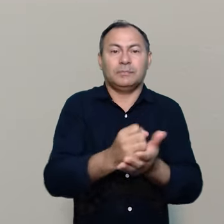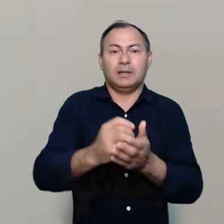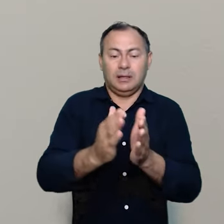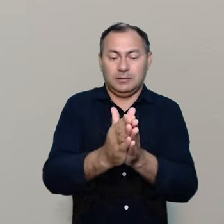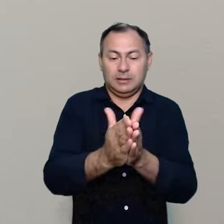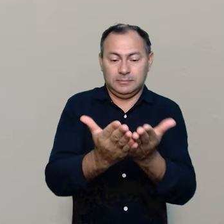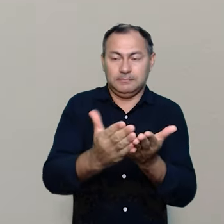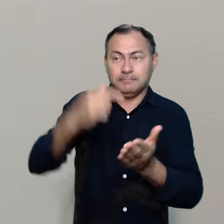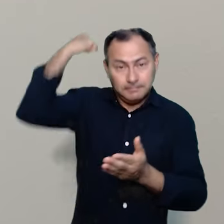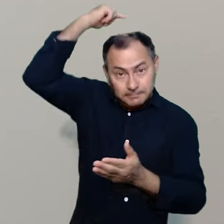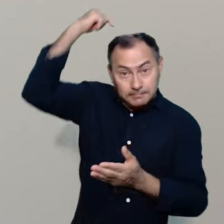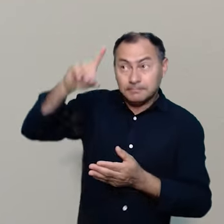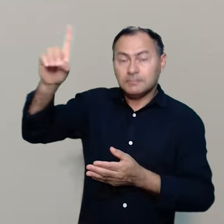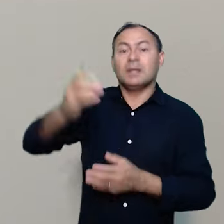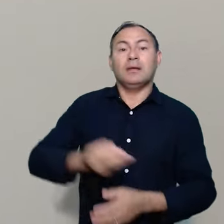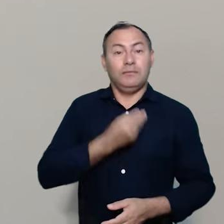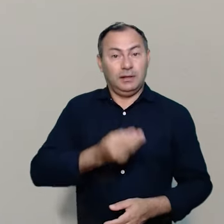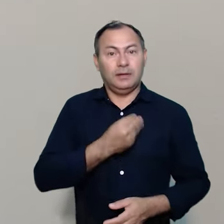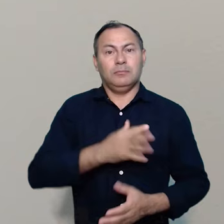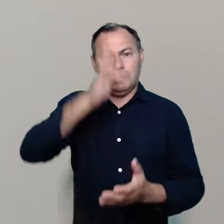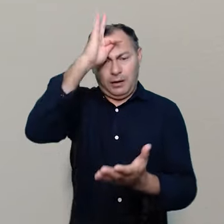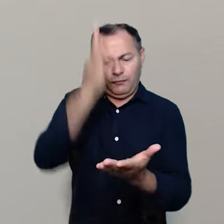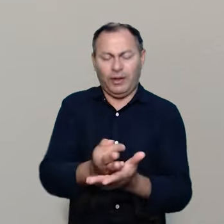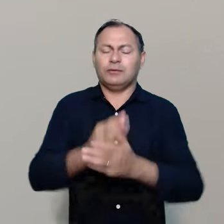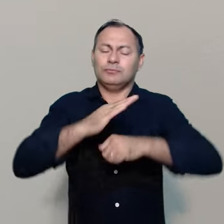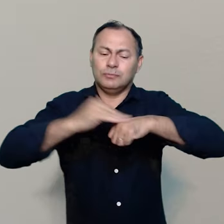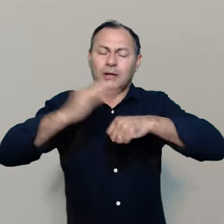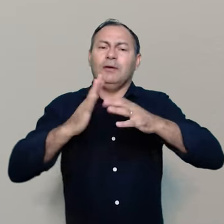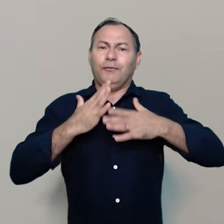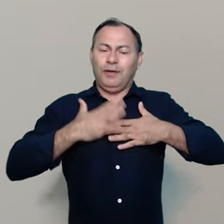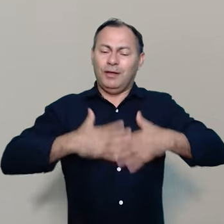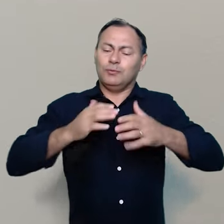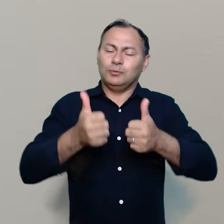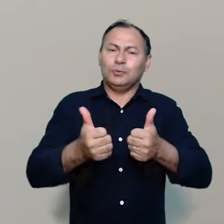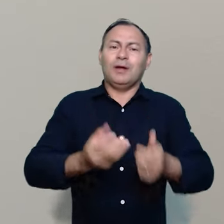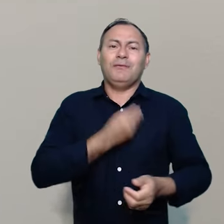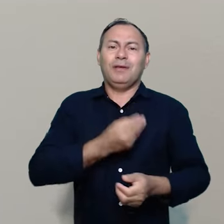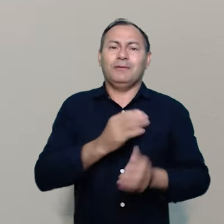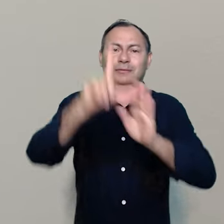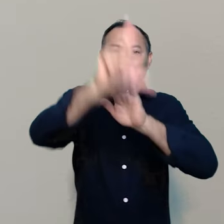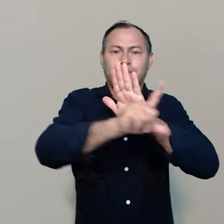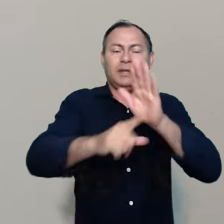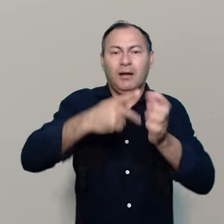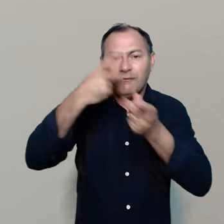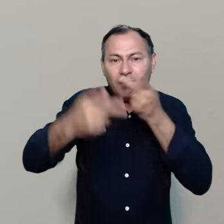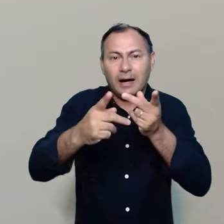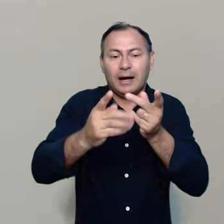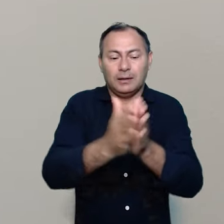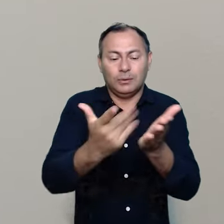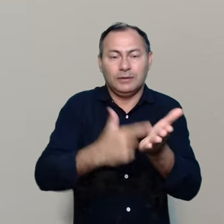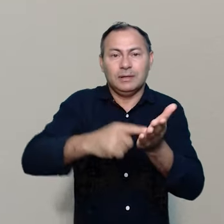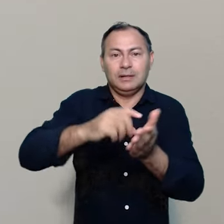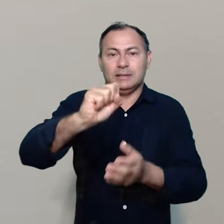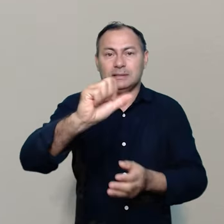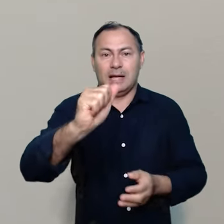Escritura deve ser vivida com um afeto suave e vivo na liturgia, diz a Sacrosanto Concílio.